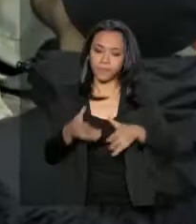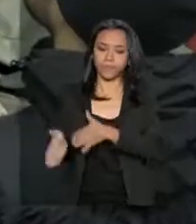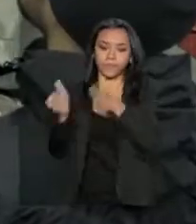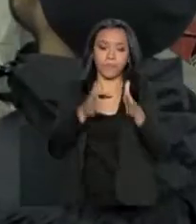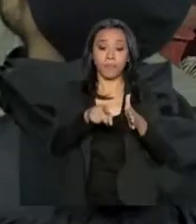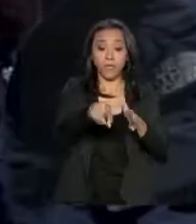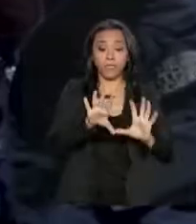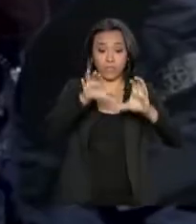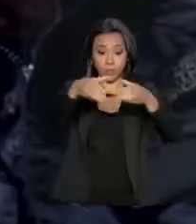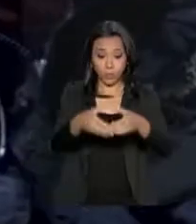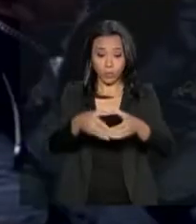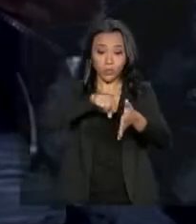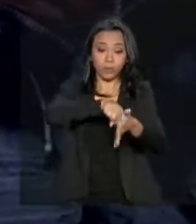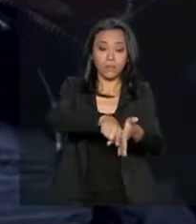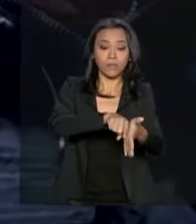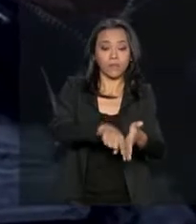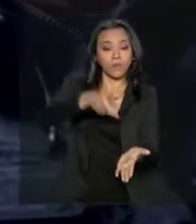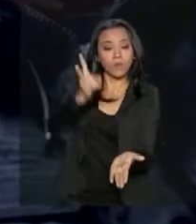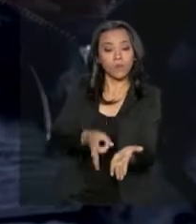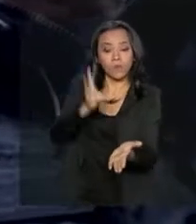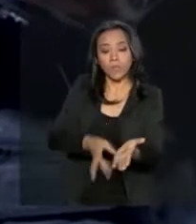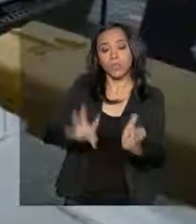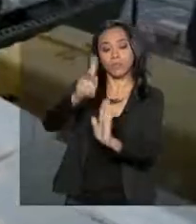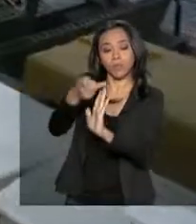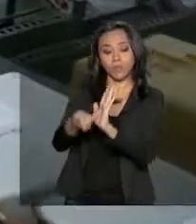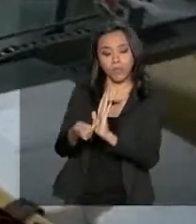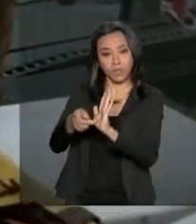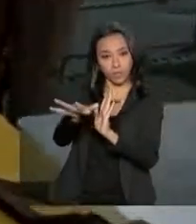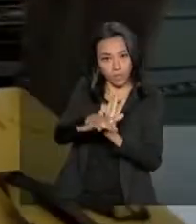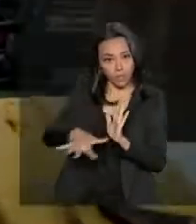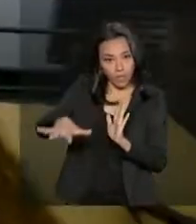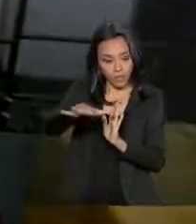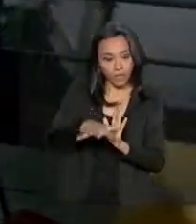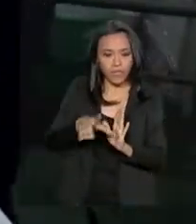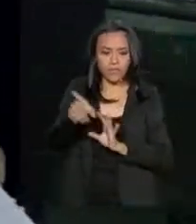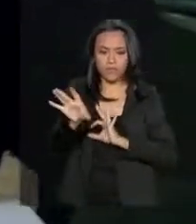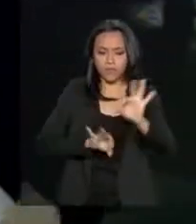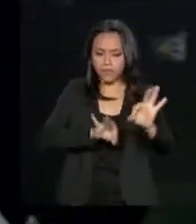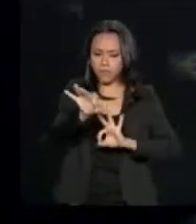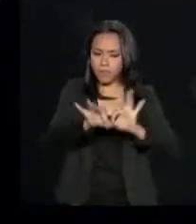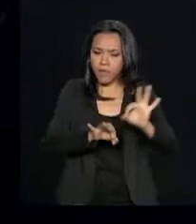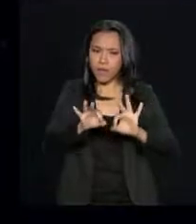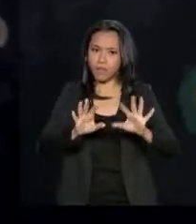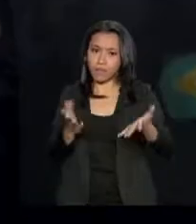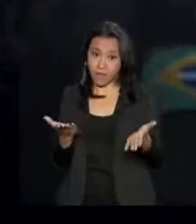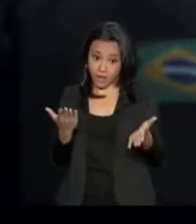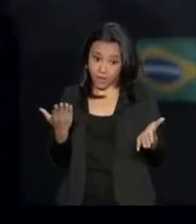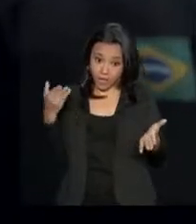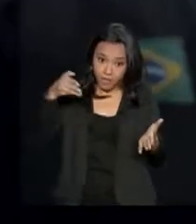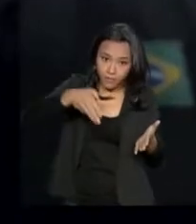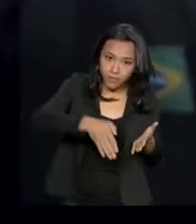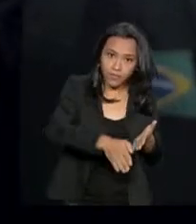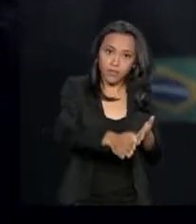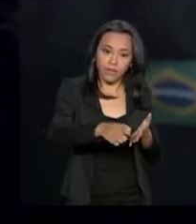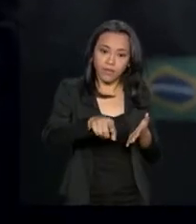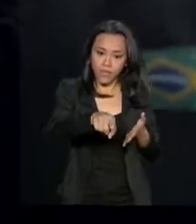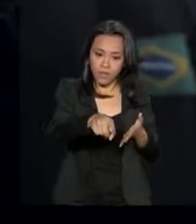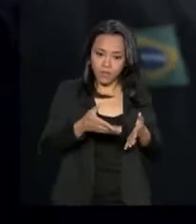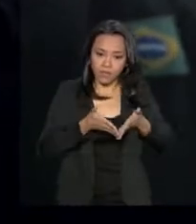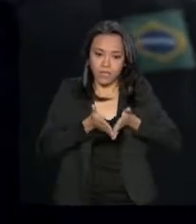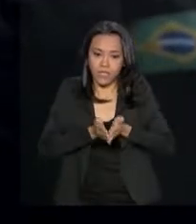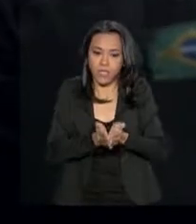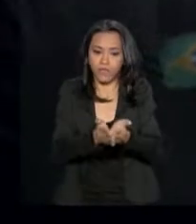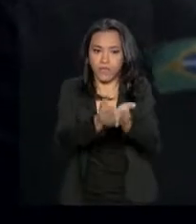grupo de pesquisadores do mesmo projeto das macroalgas se prepara para uma imersão no ambiente. No Arirongel, o navio de